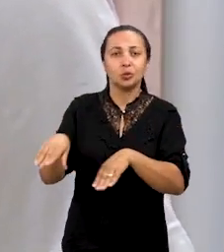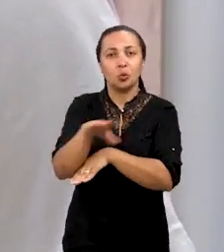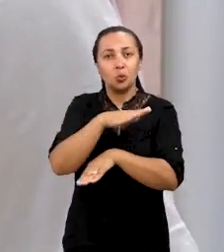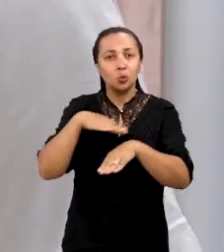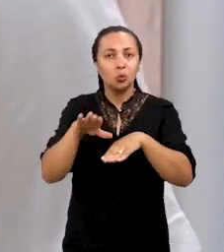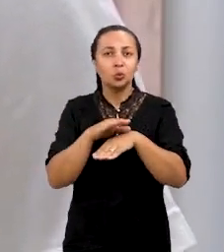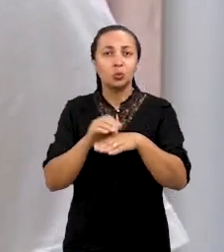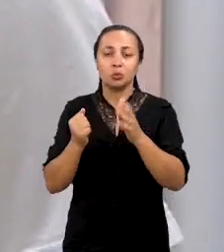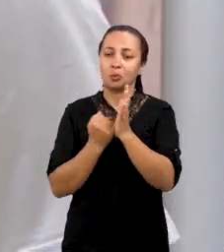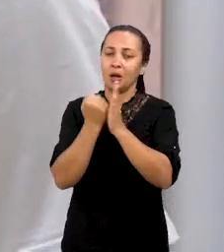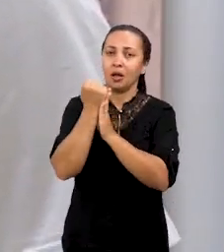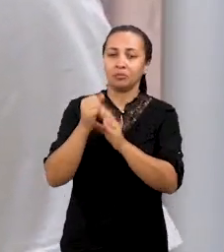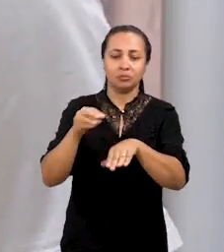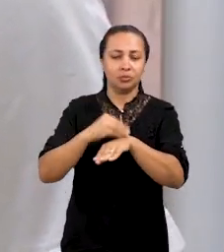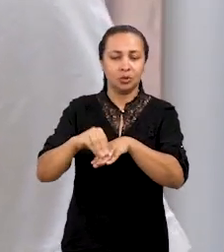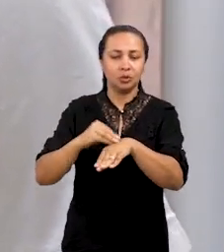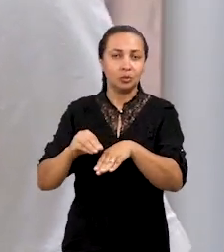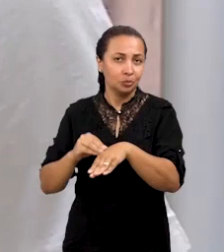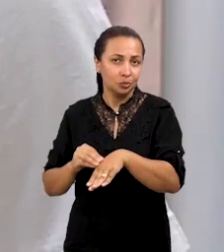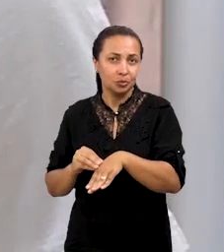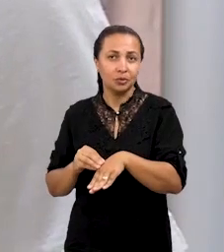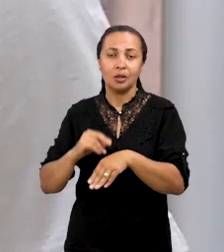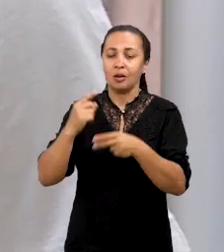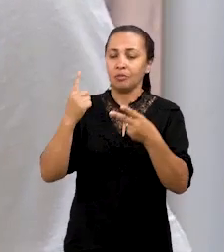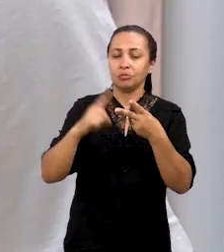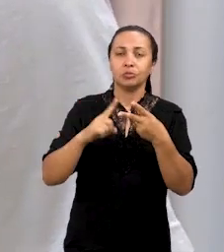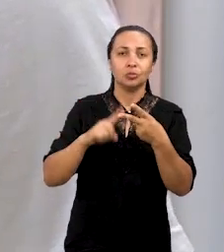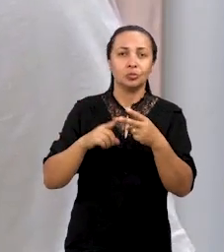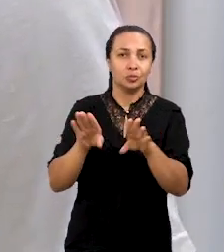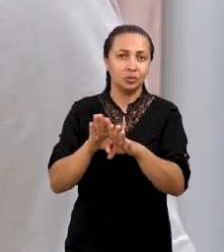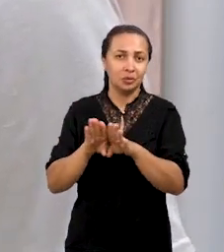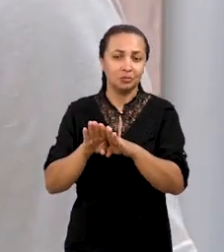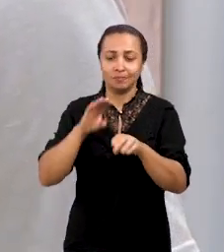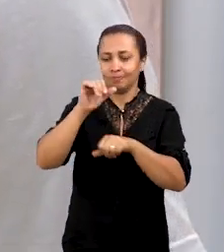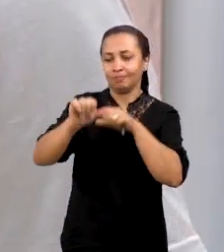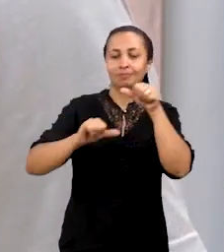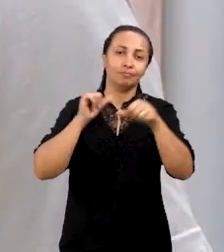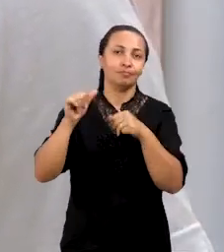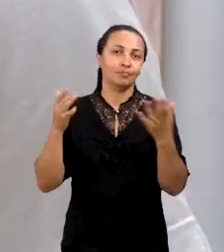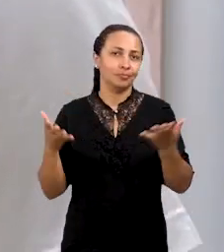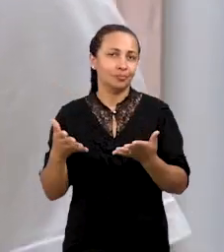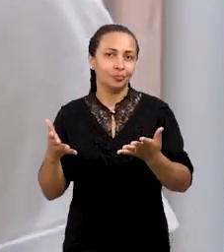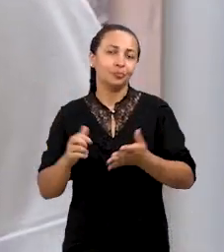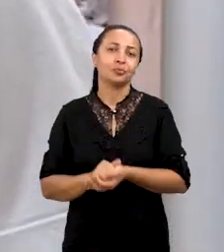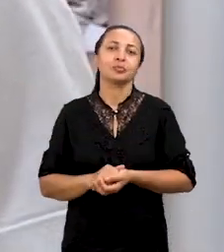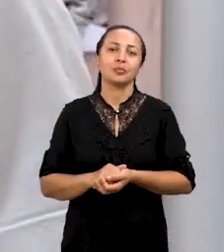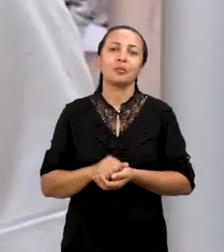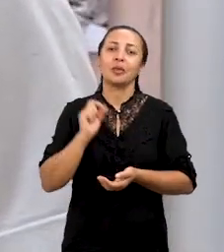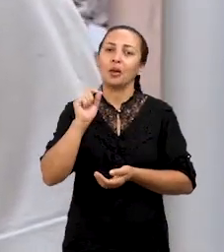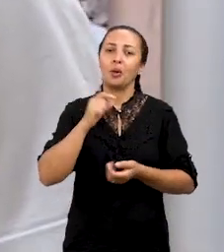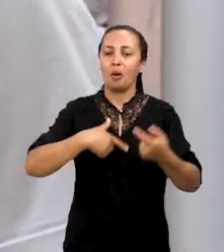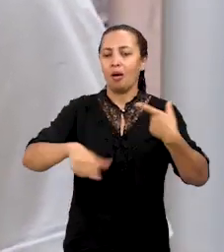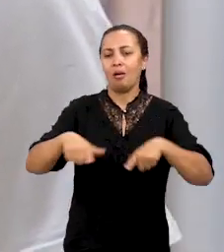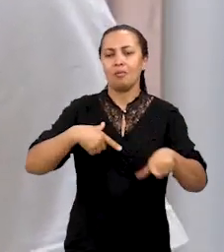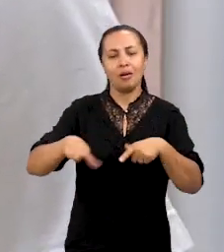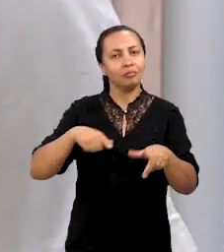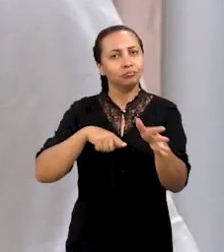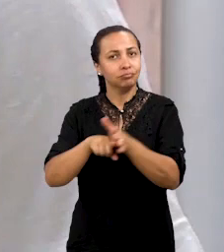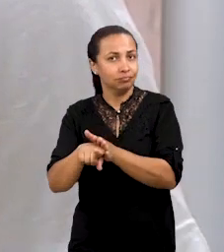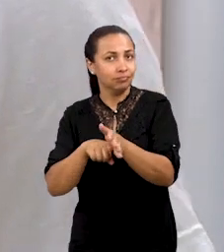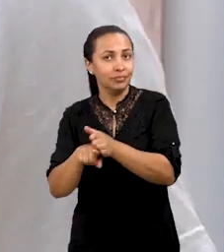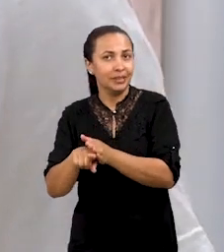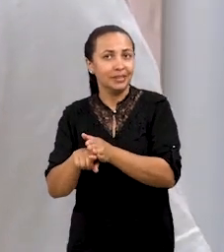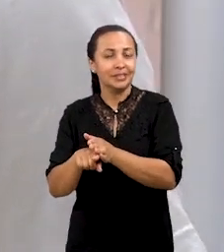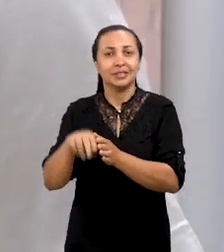patrimônio arqueológico. E o segundo, que é a vertente que a gente mais tem desenvolvido no momento, é o trabalho com a pesquisa